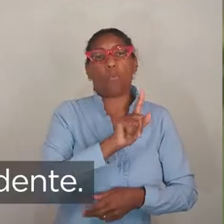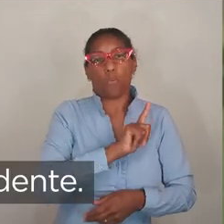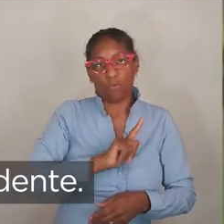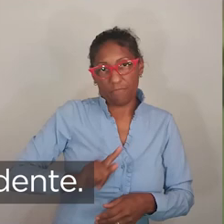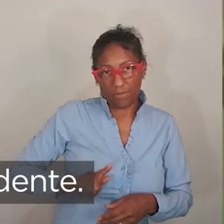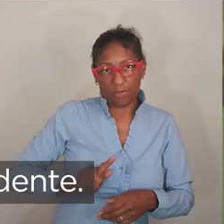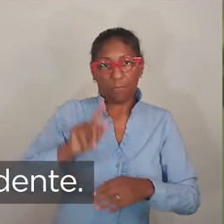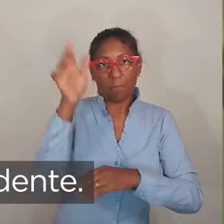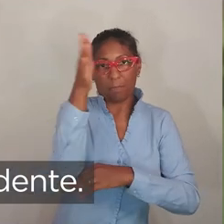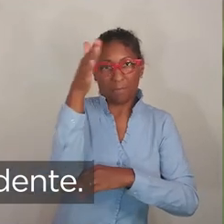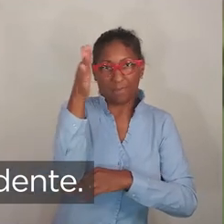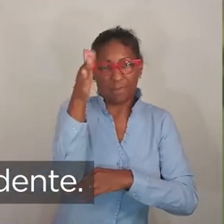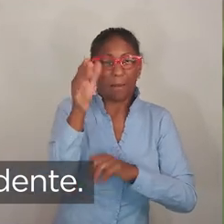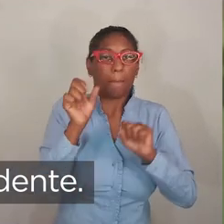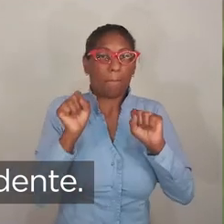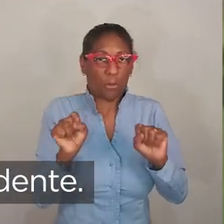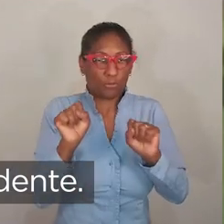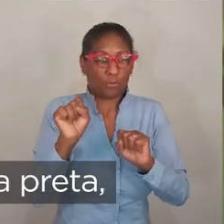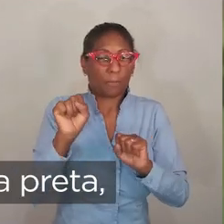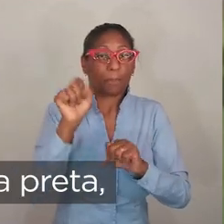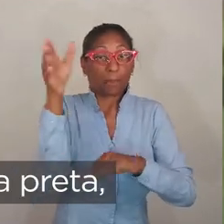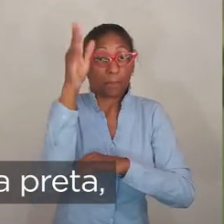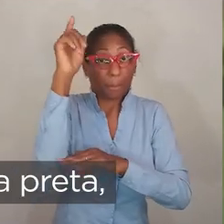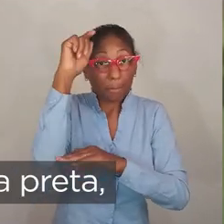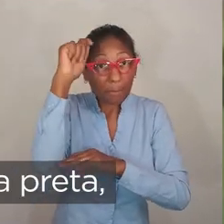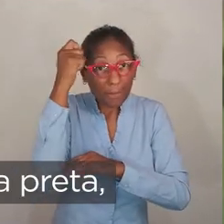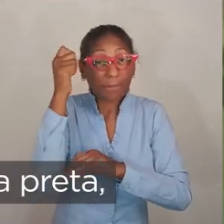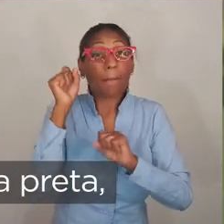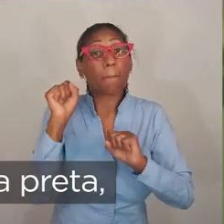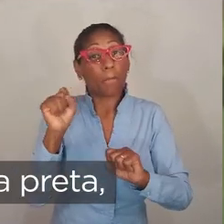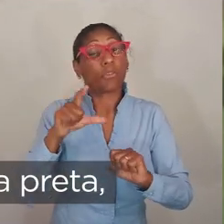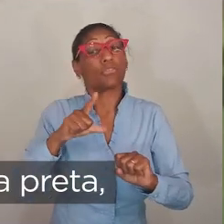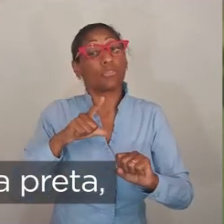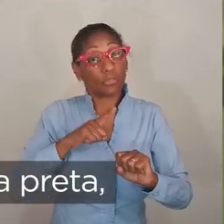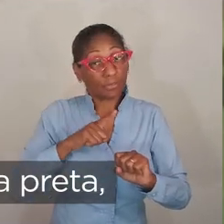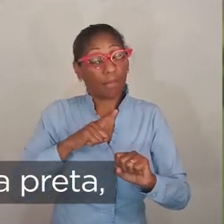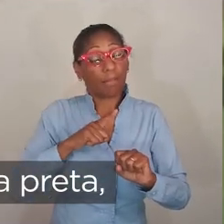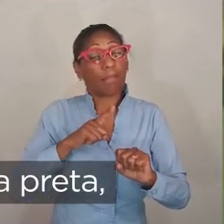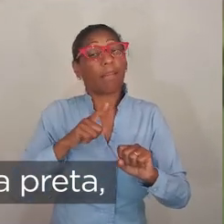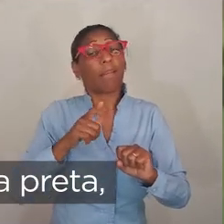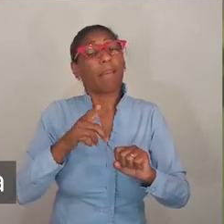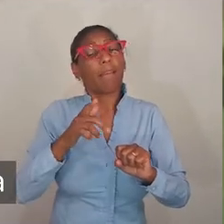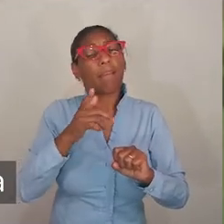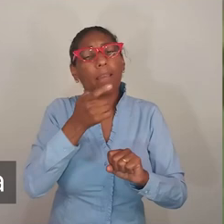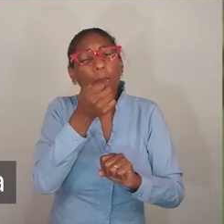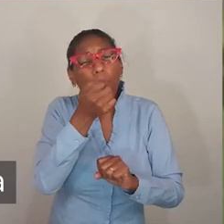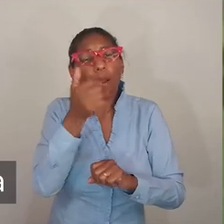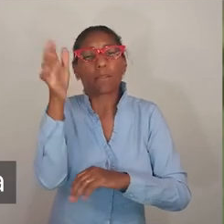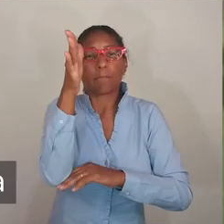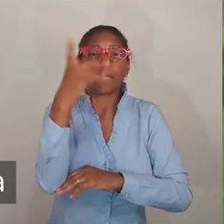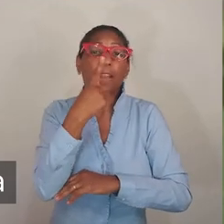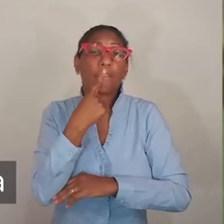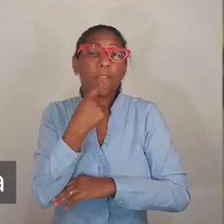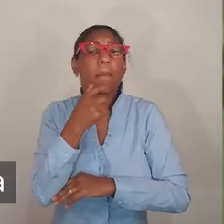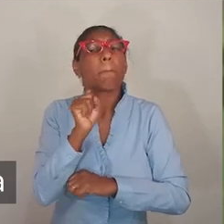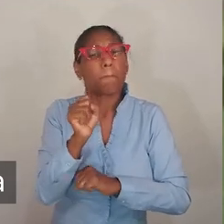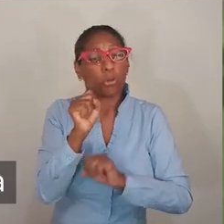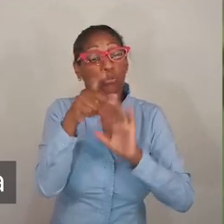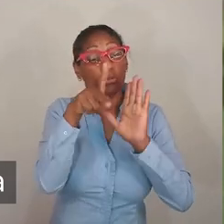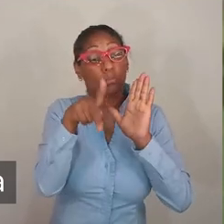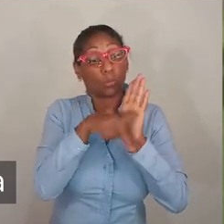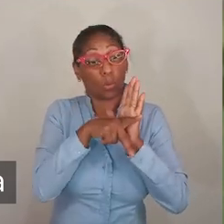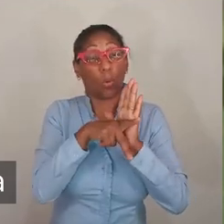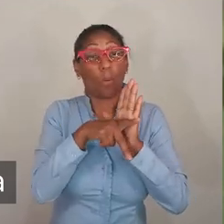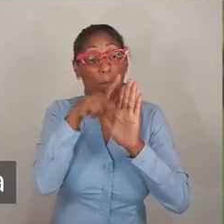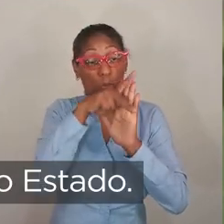menos rígidos do que o da cor precedente. O que significa que as regiões classificadas em bandeira preta podem adotar regras até as de